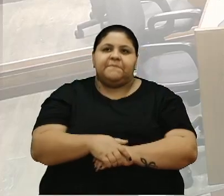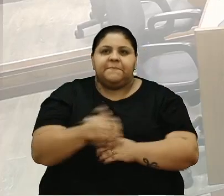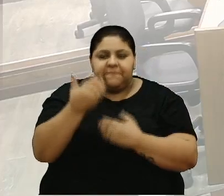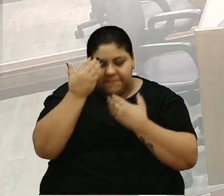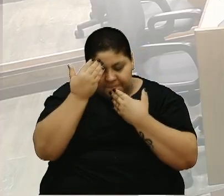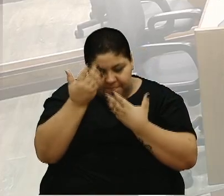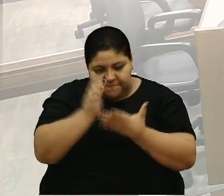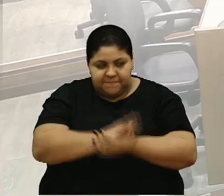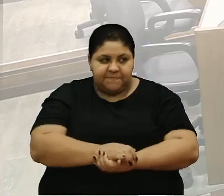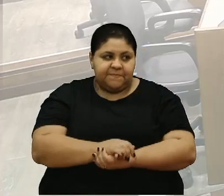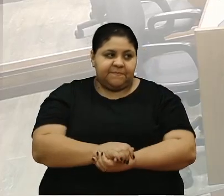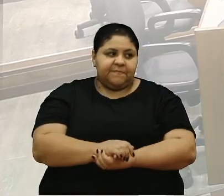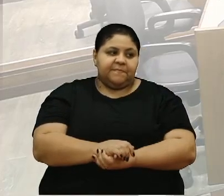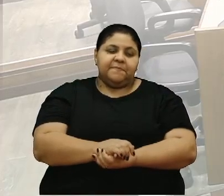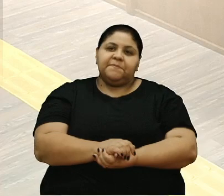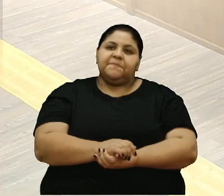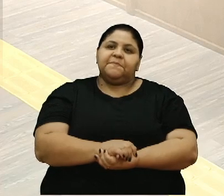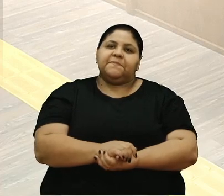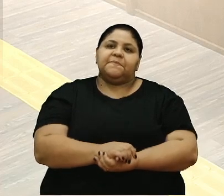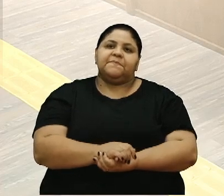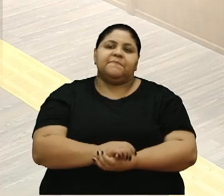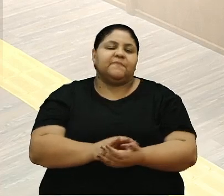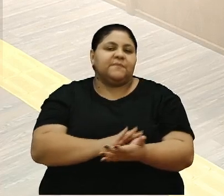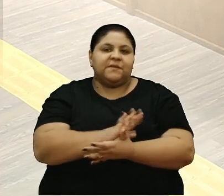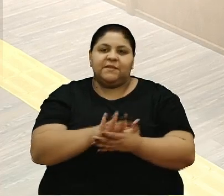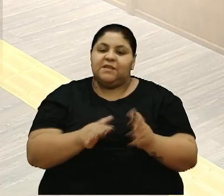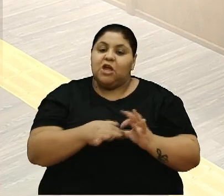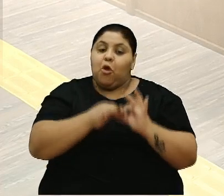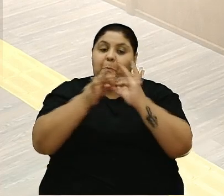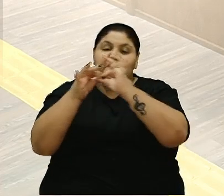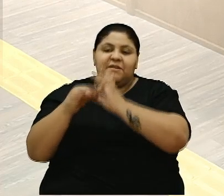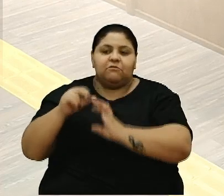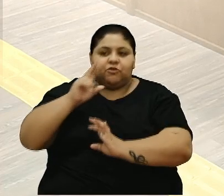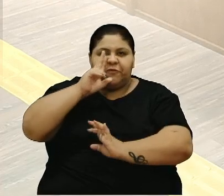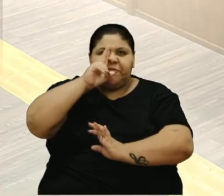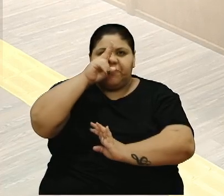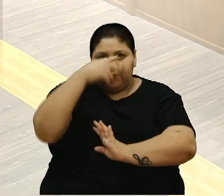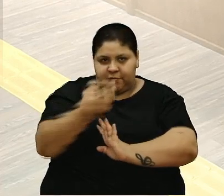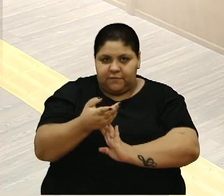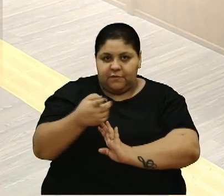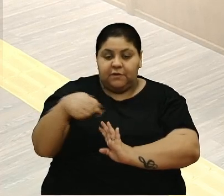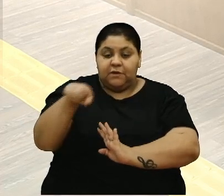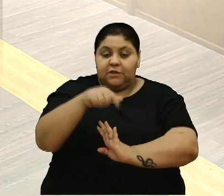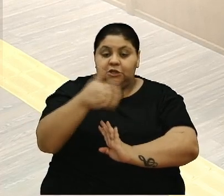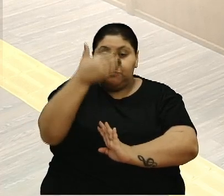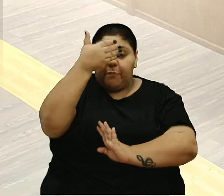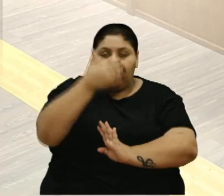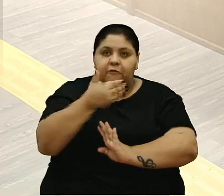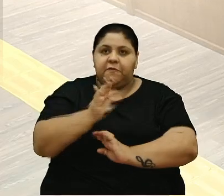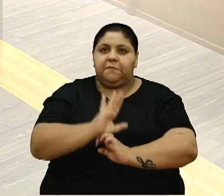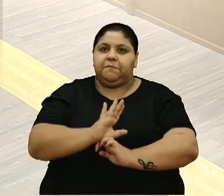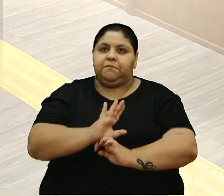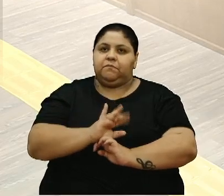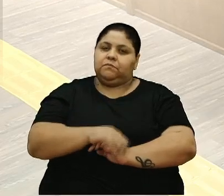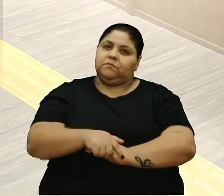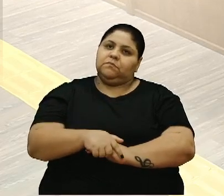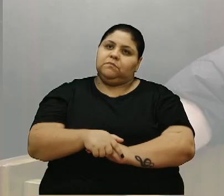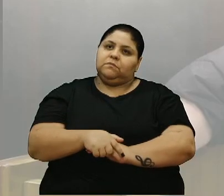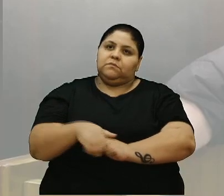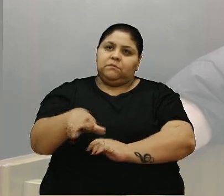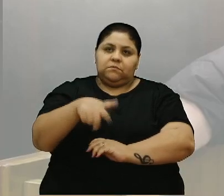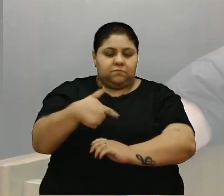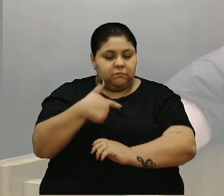Zanquin. Sem dúvida, é uma união de esforços. O que a gente prova é que quando a gente